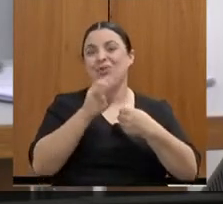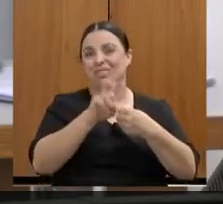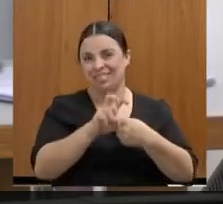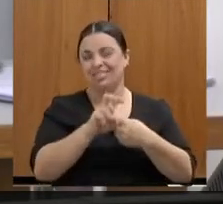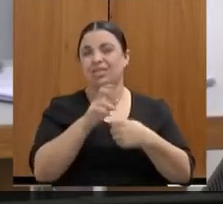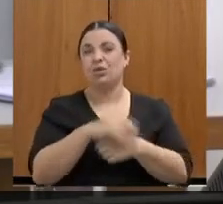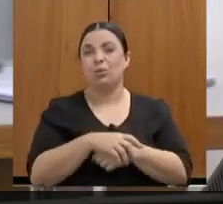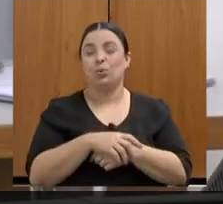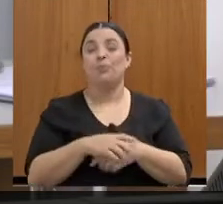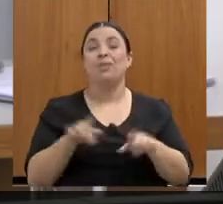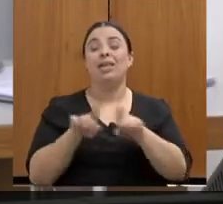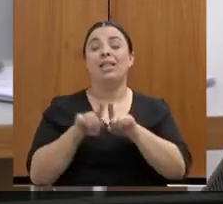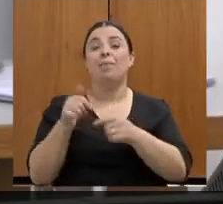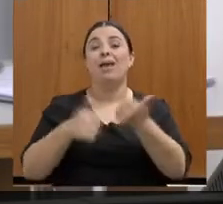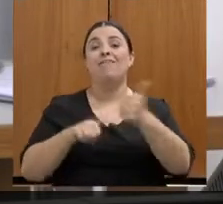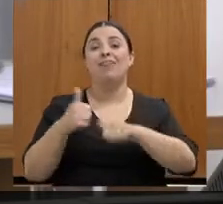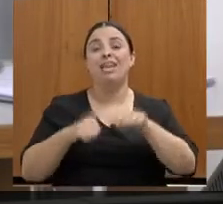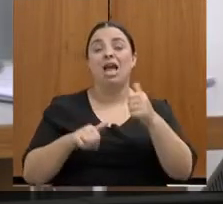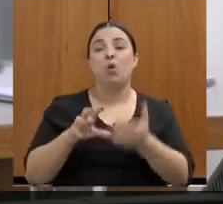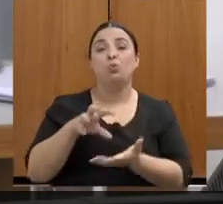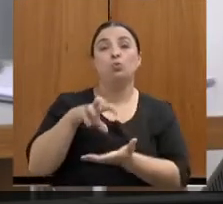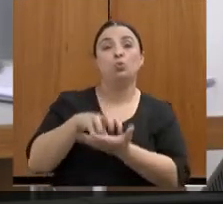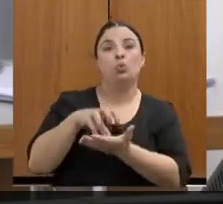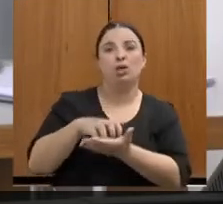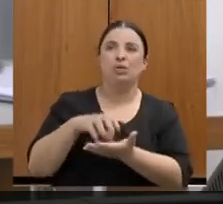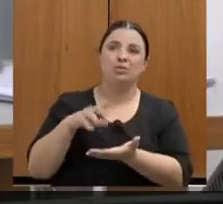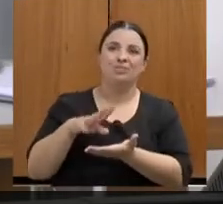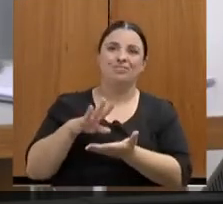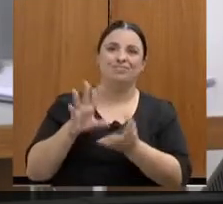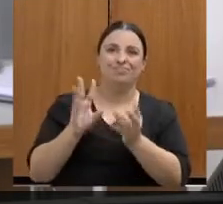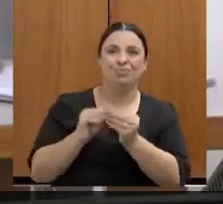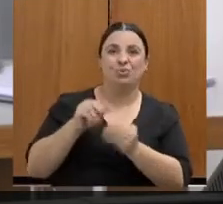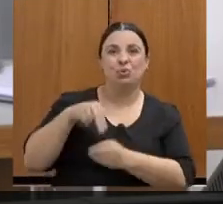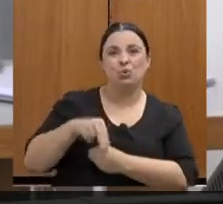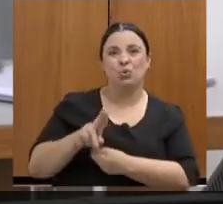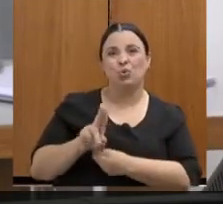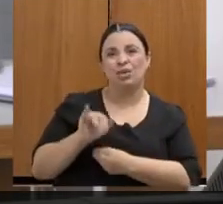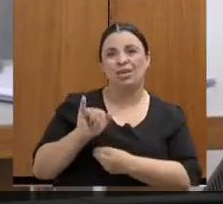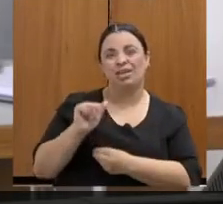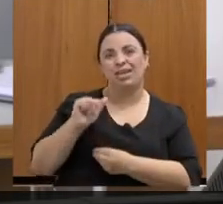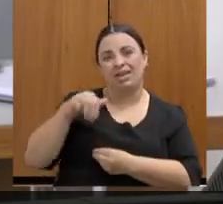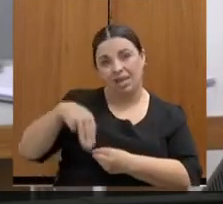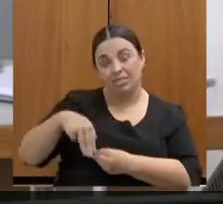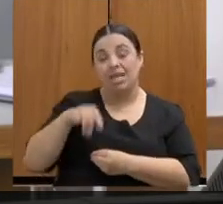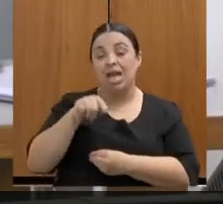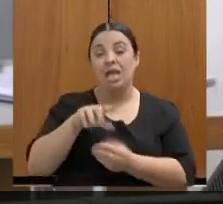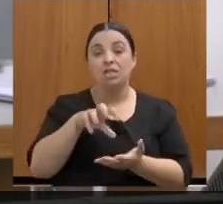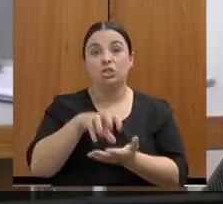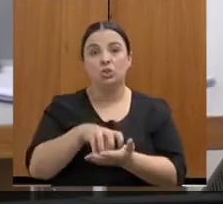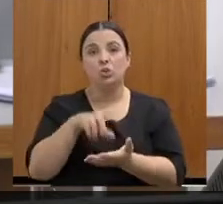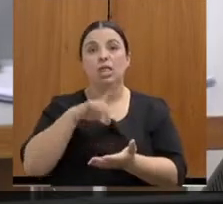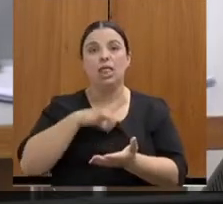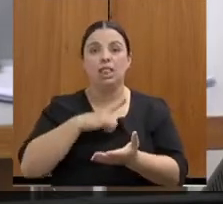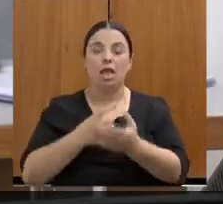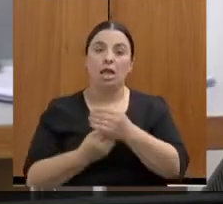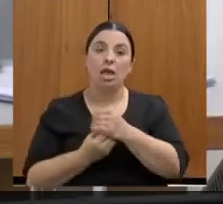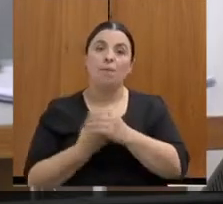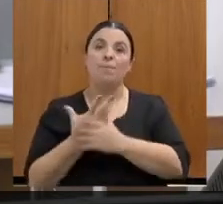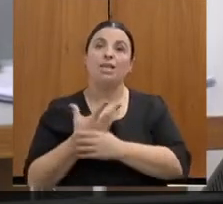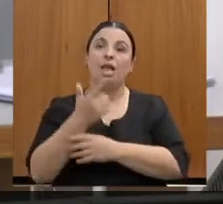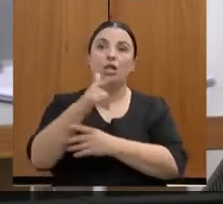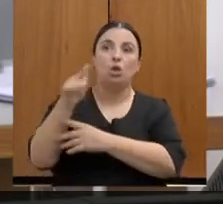das NUIãs, dos núcleos, para que esses núcleos possam ser implantados nas outras